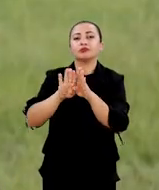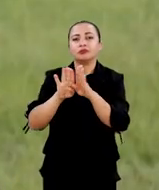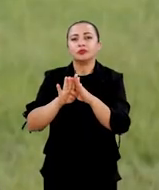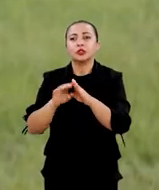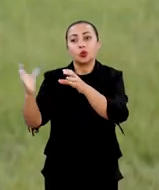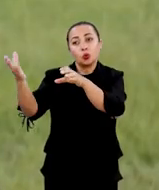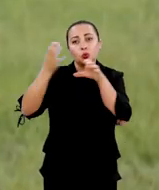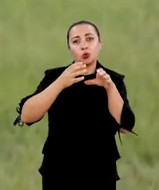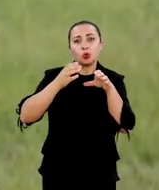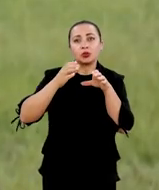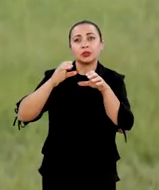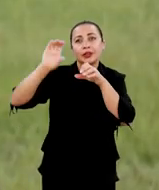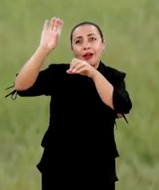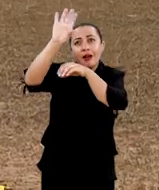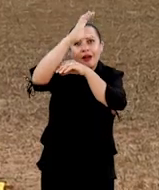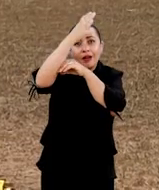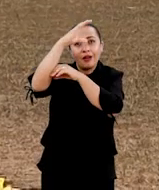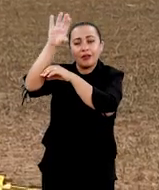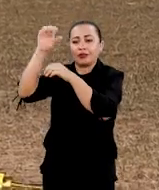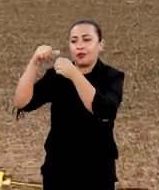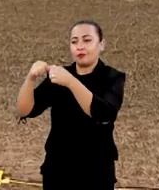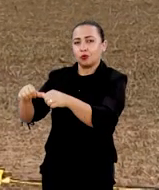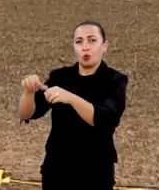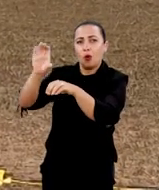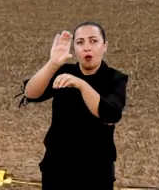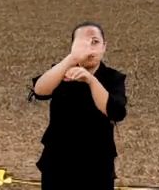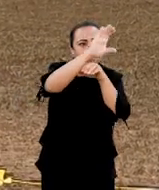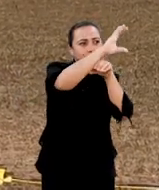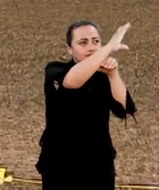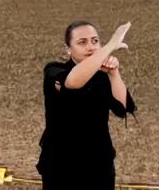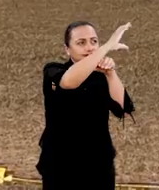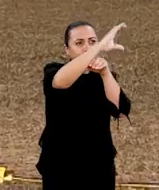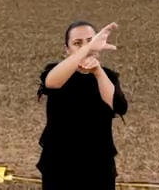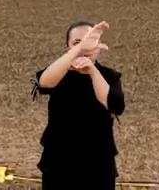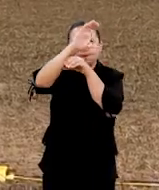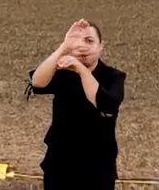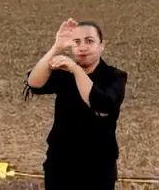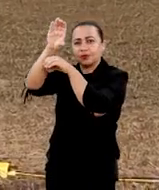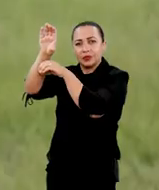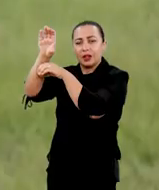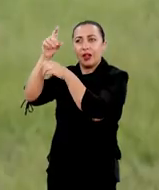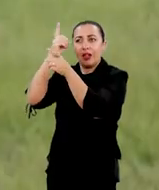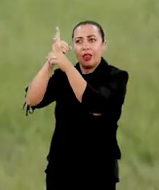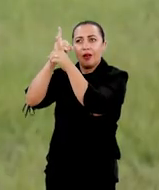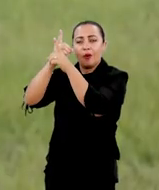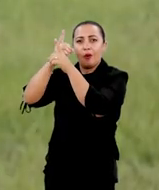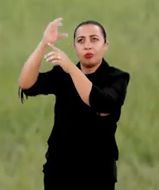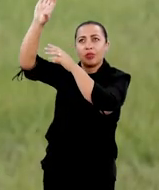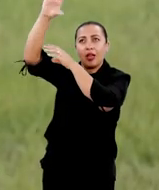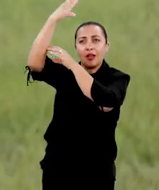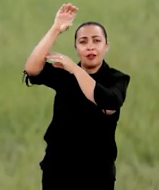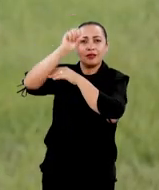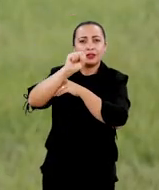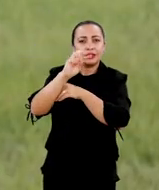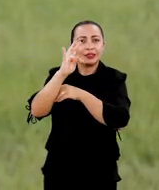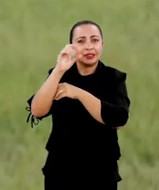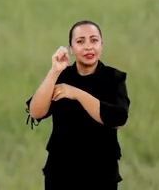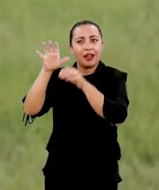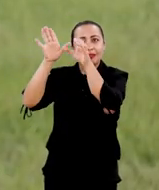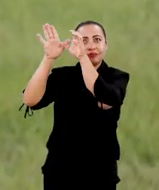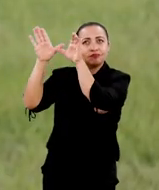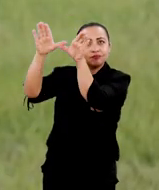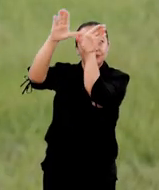trouxeram esse equipamento, esse radar. Houve instalação de equipamento e esse radar, o ele faz? Ele rastreia satélites